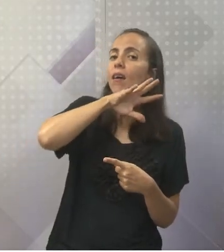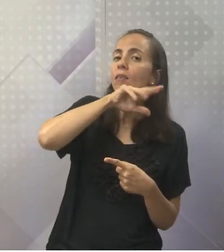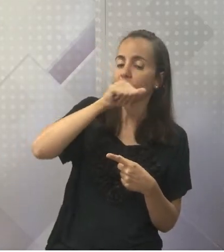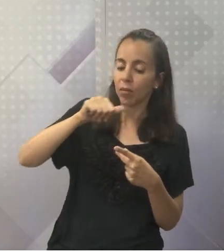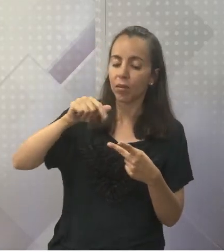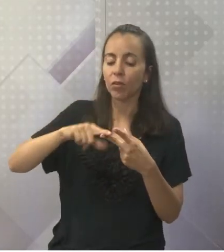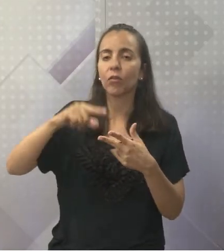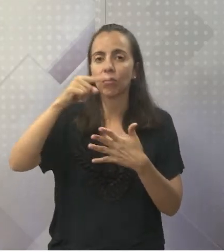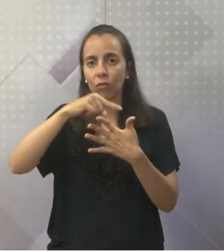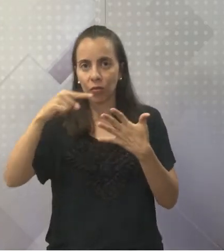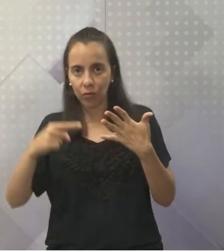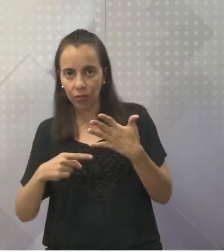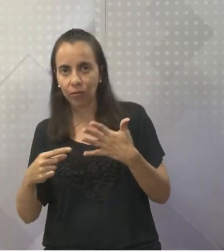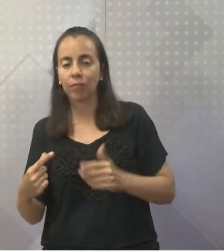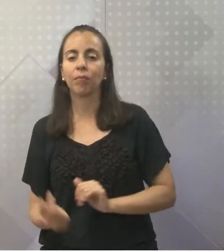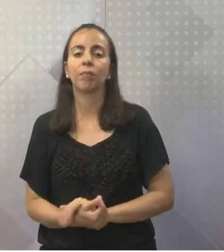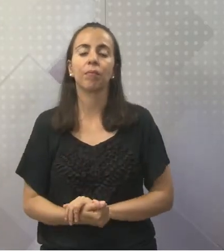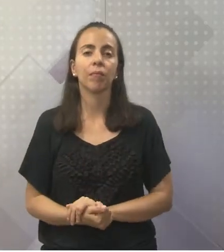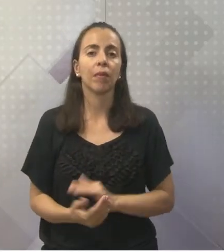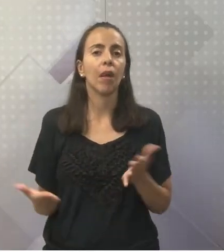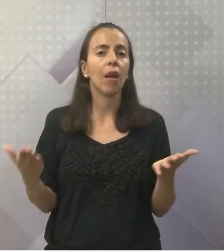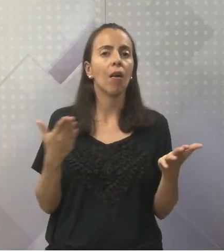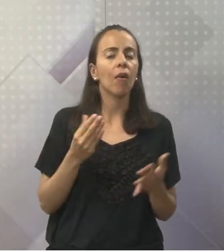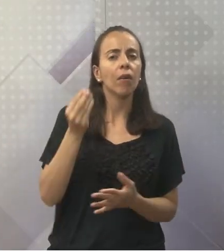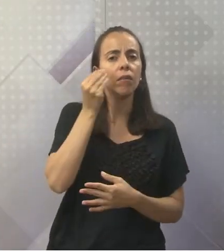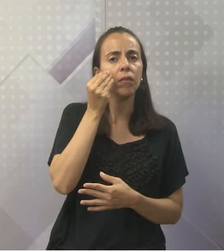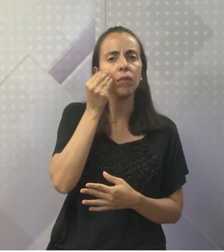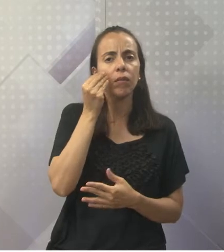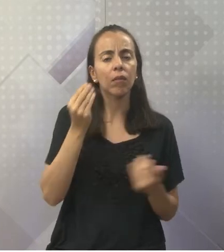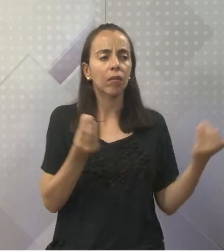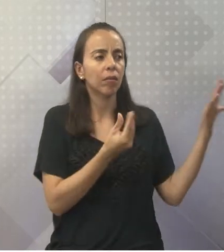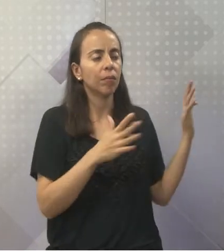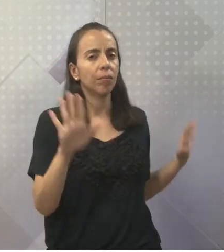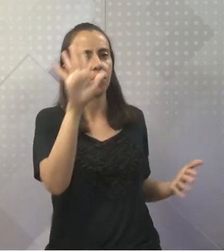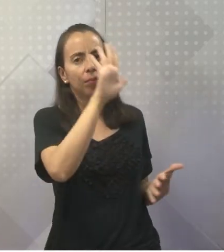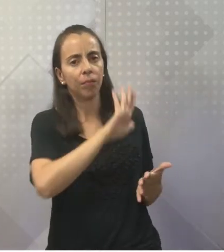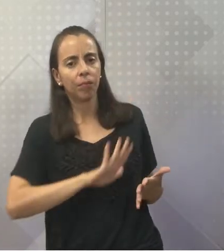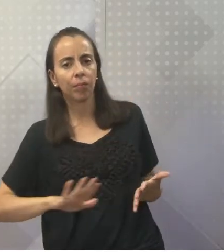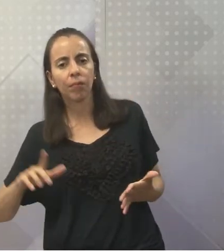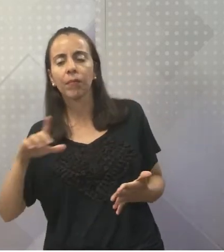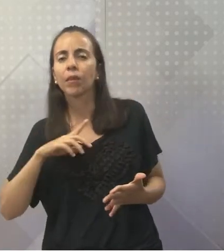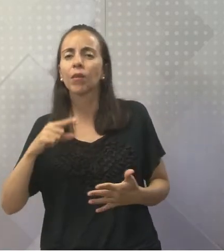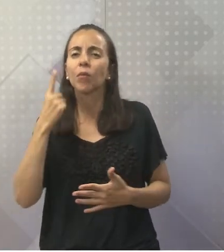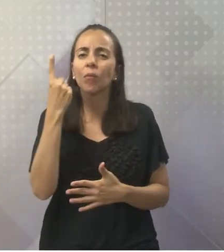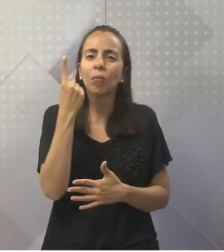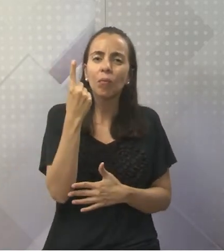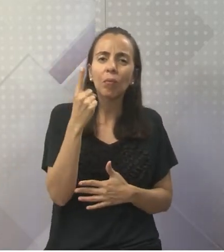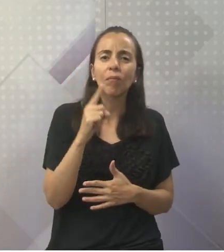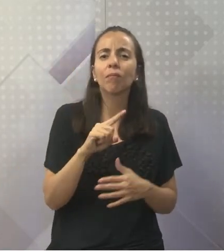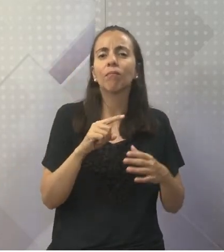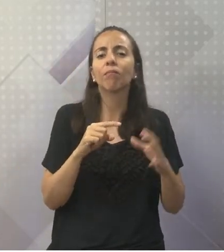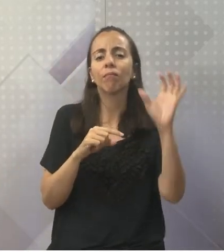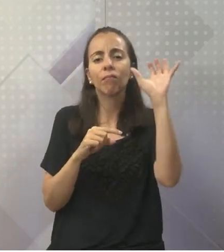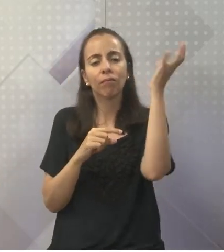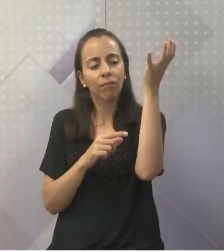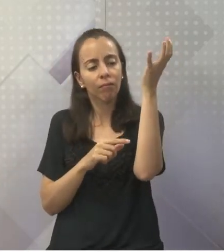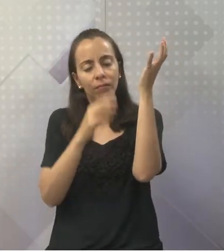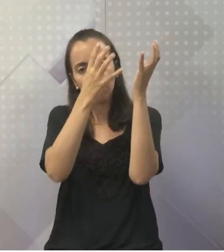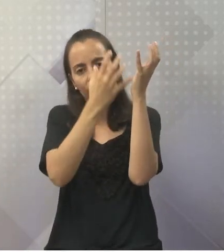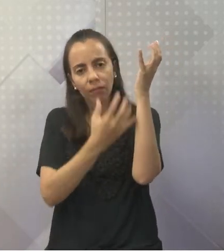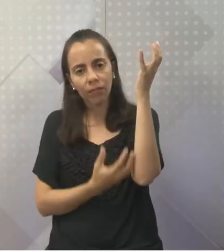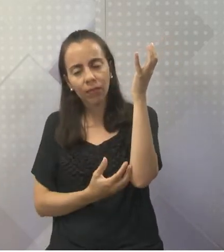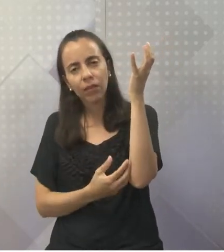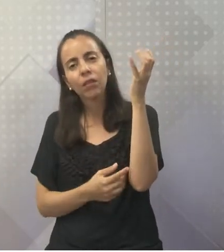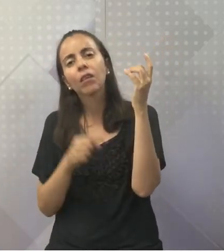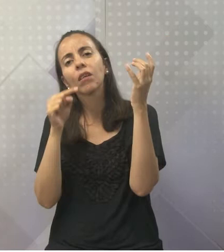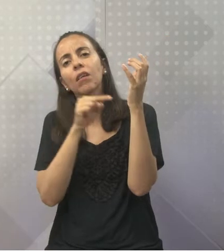que a gente aprendeu até agora? Repara aqui, na imagem. A gente tem uma plantinha. Se eu fosse classificar essa